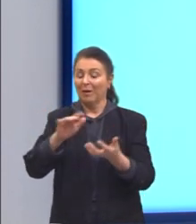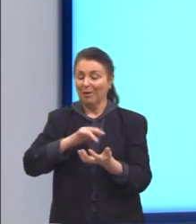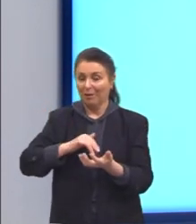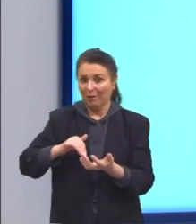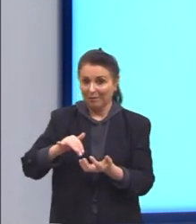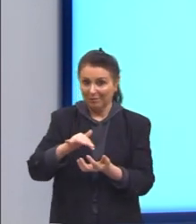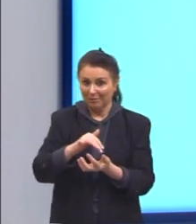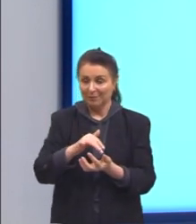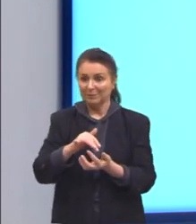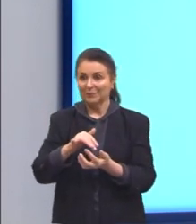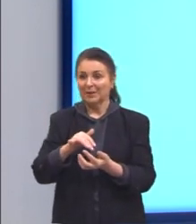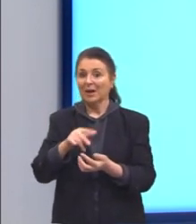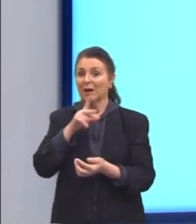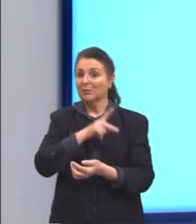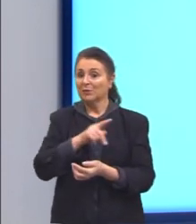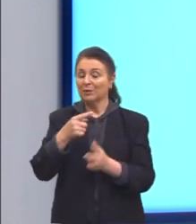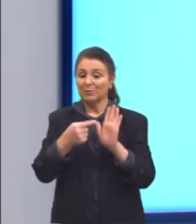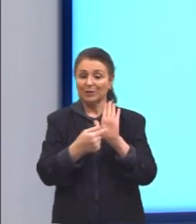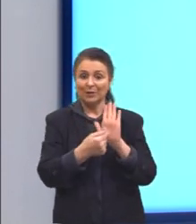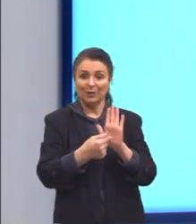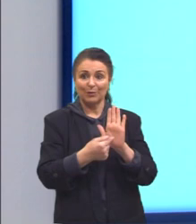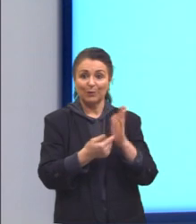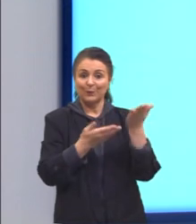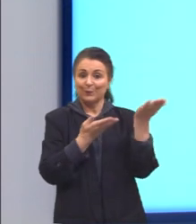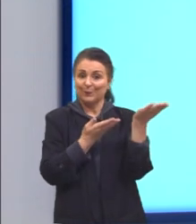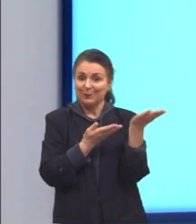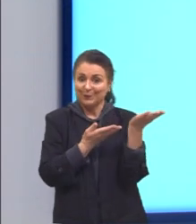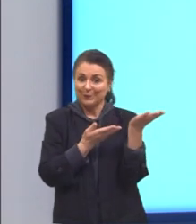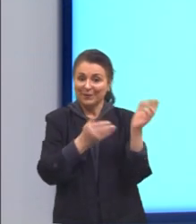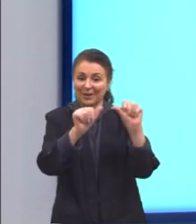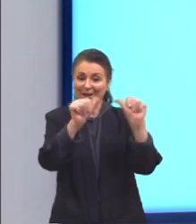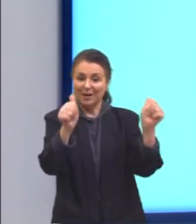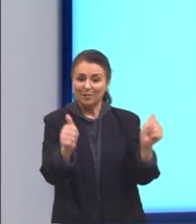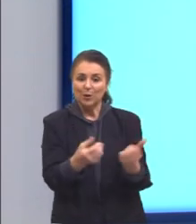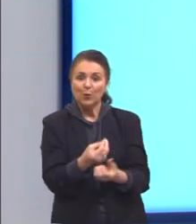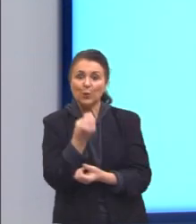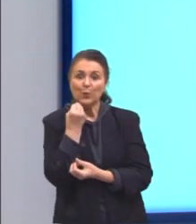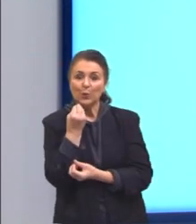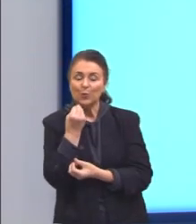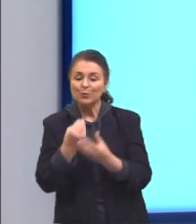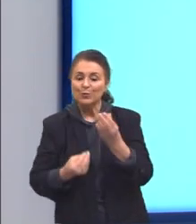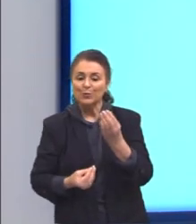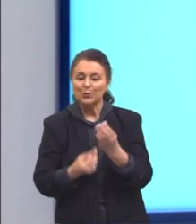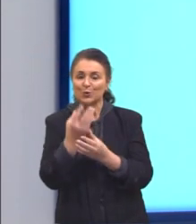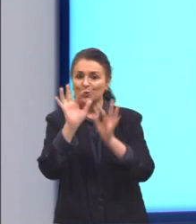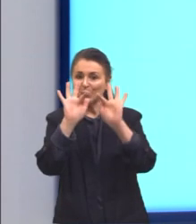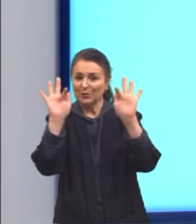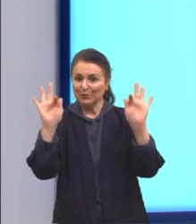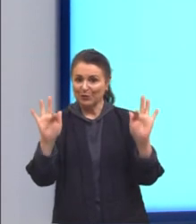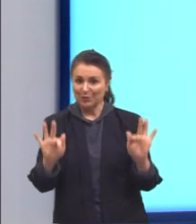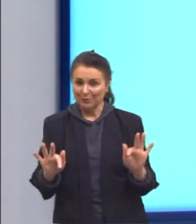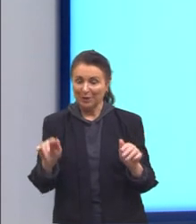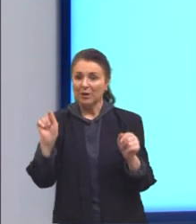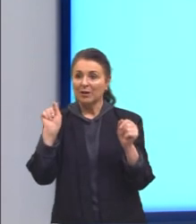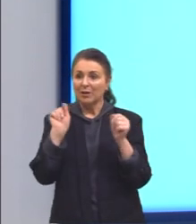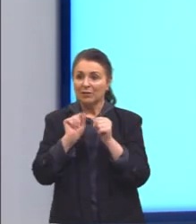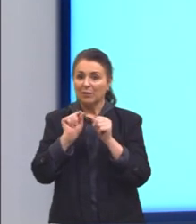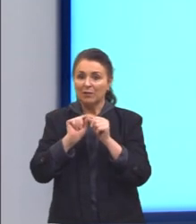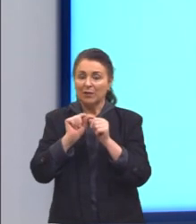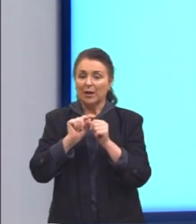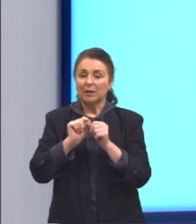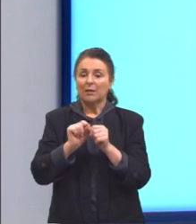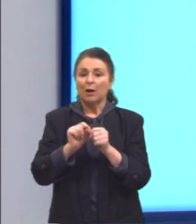E aqui eu trouxe essa imagem para mostrar para vocês como é que surgiu essa fórmula. Foi feita, então, a